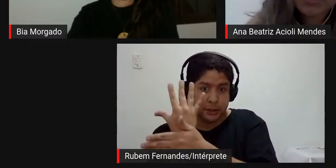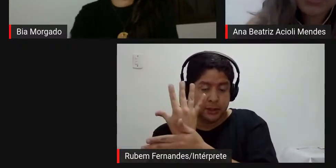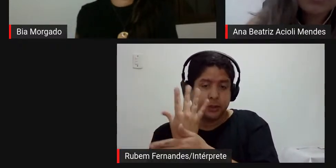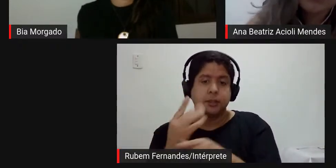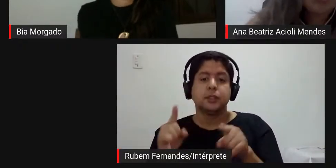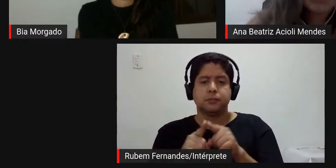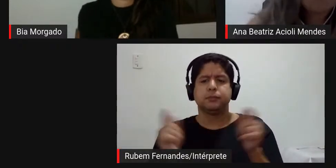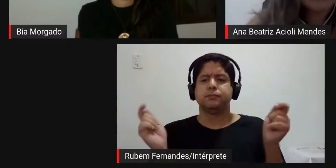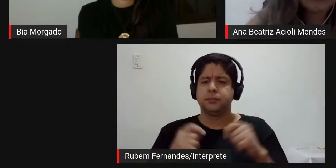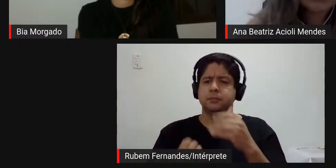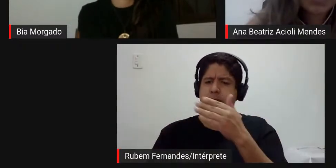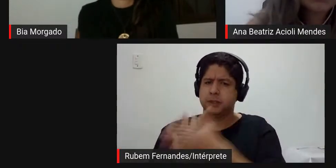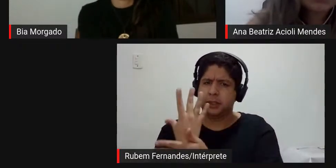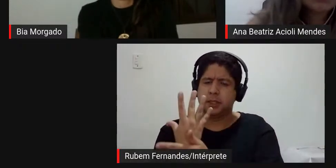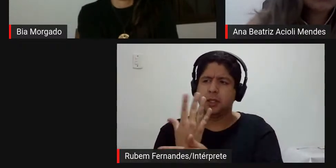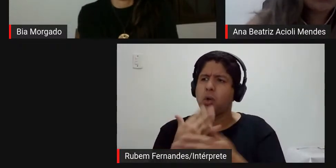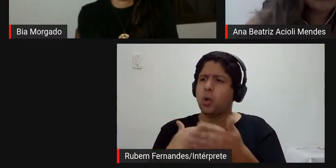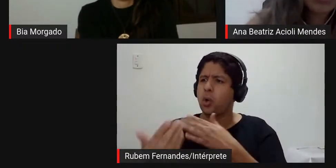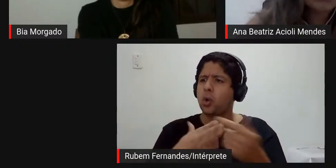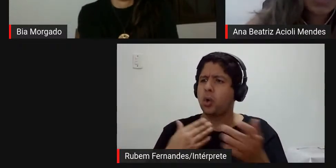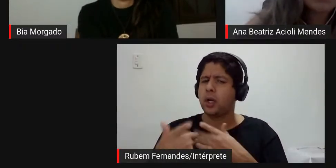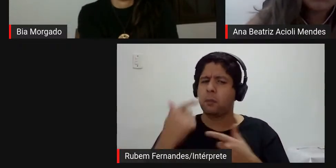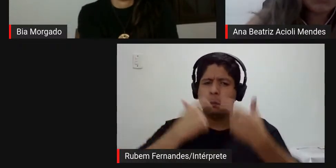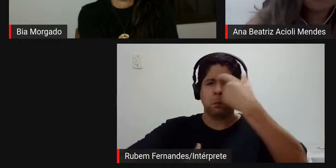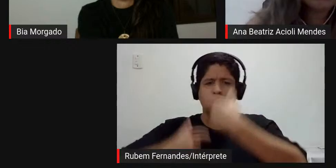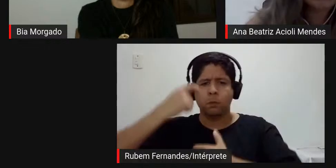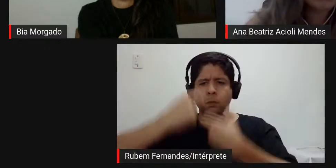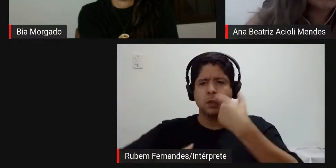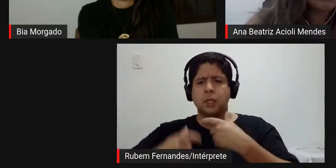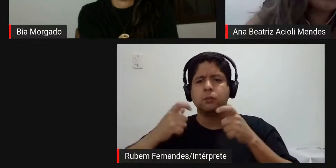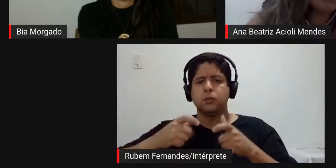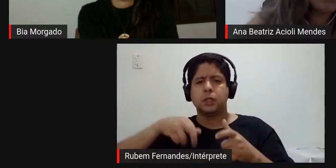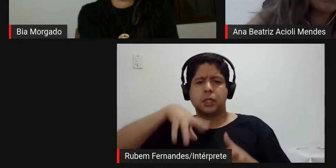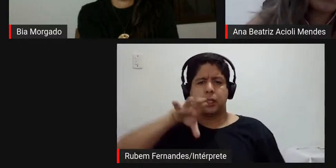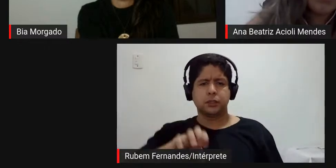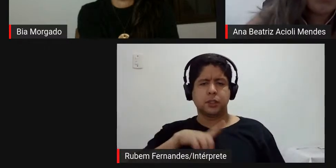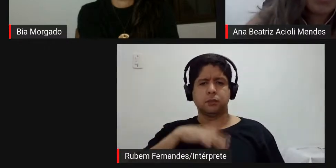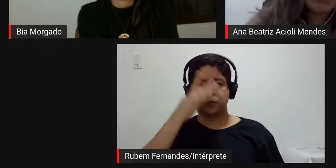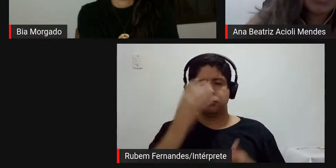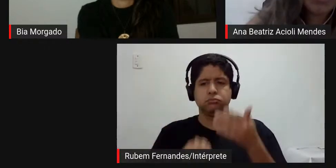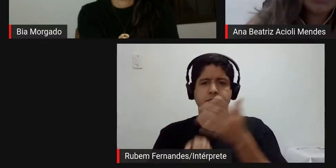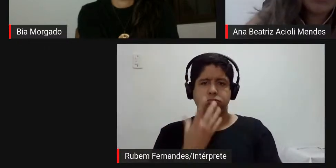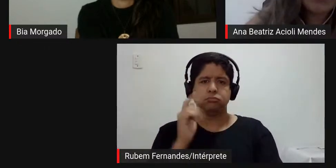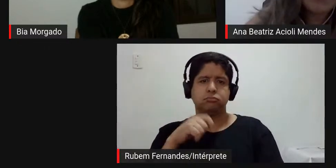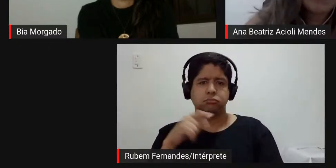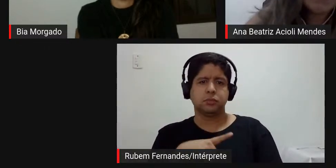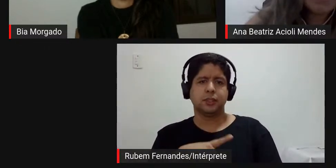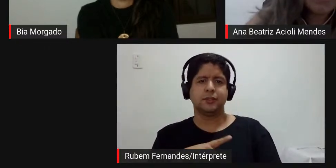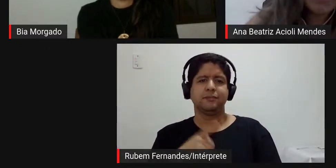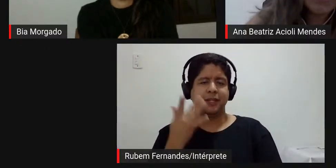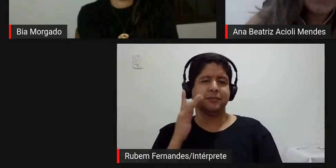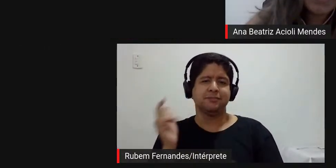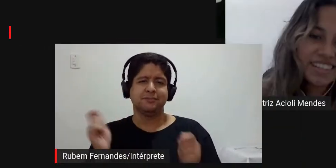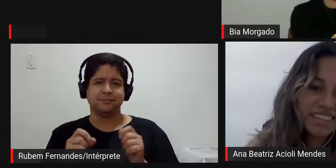mesmo qualquer personagem no mundo das artes realmente cria então eu acho que é isso